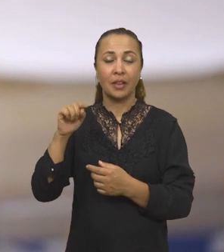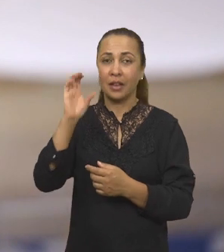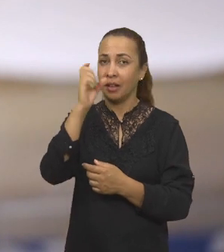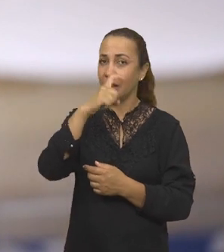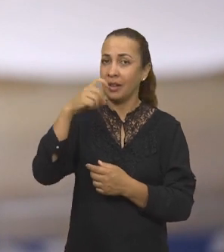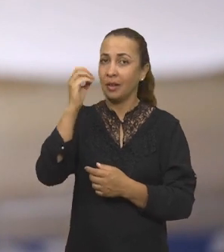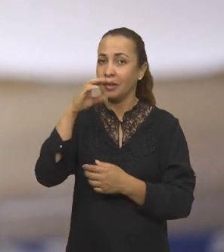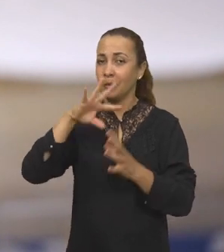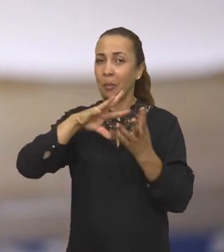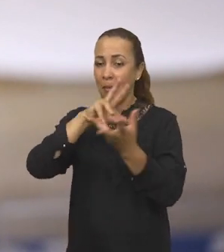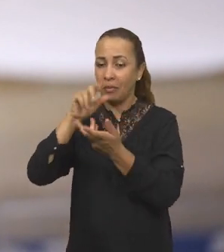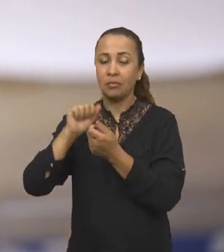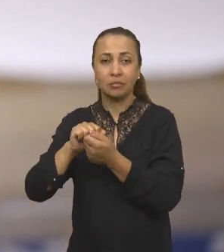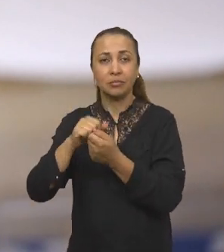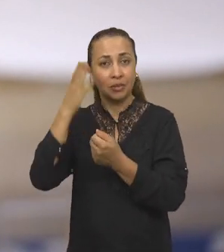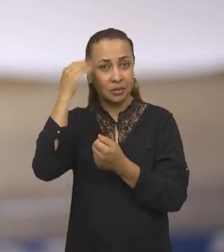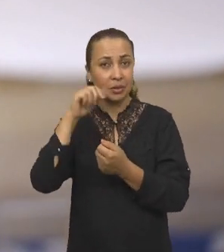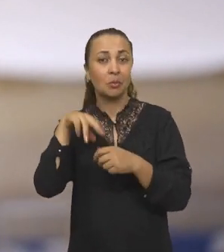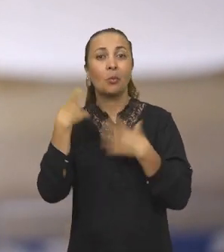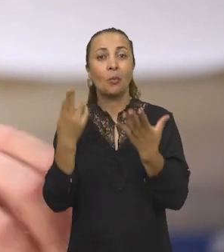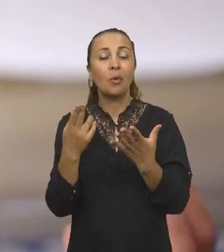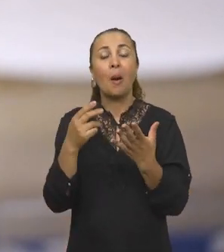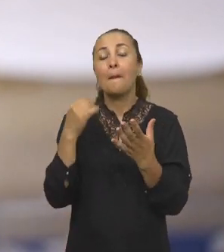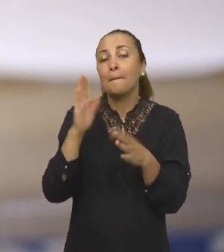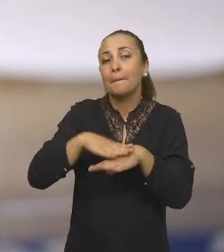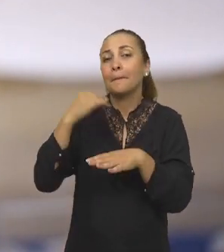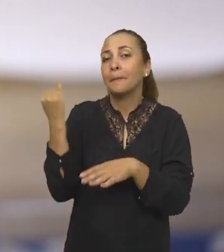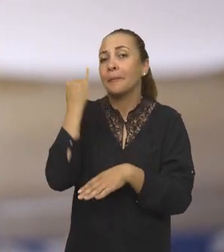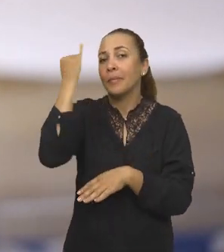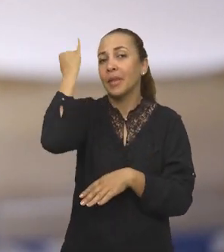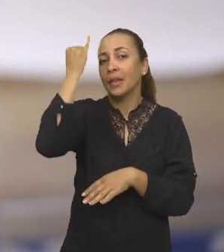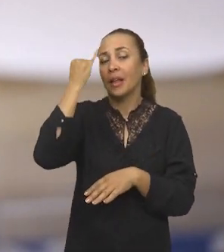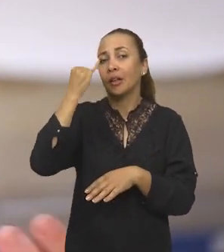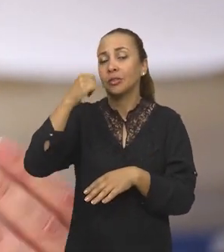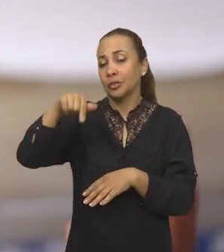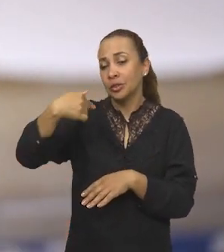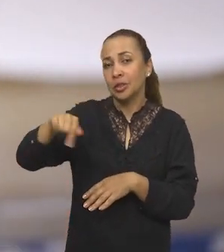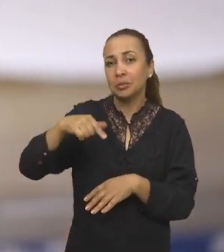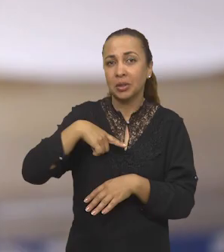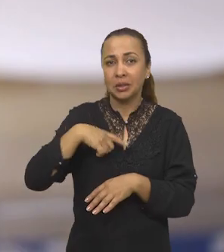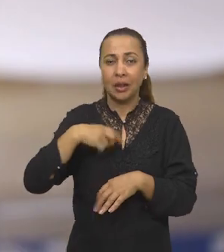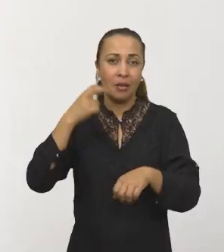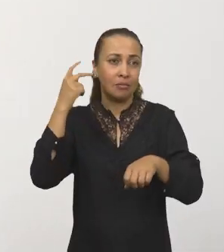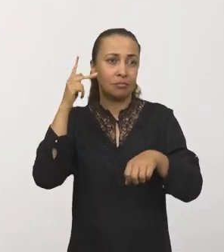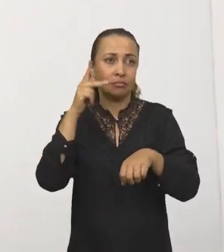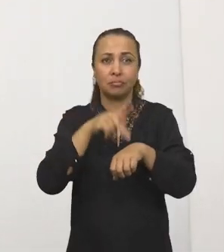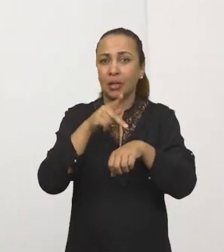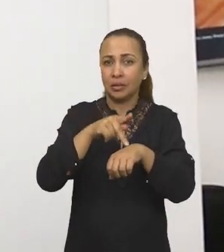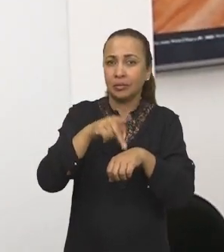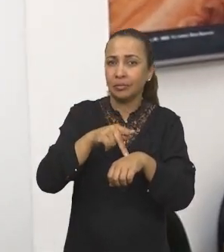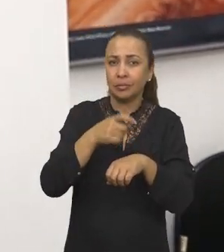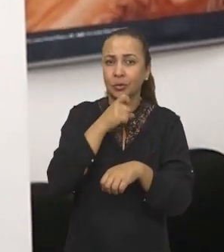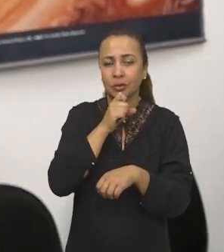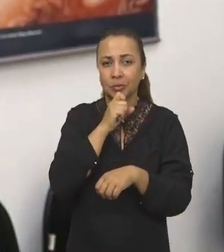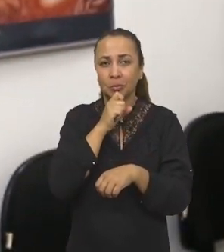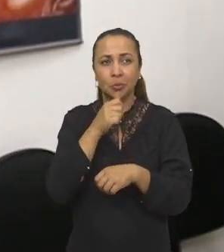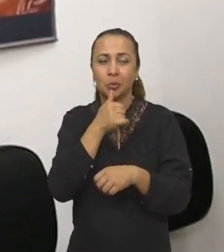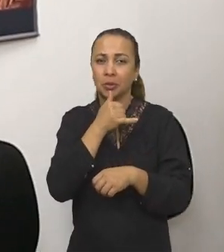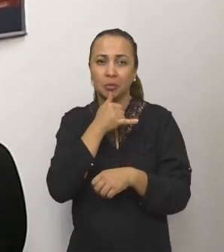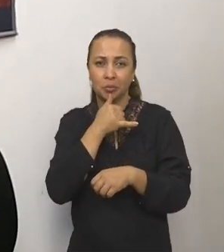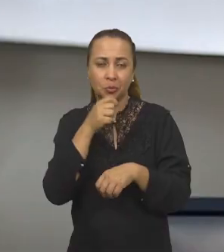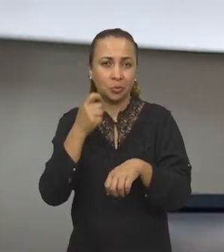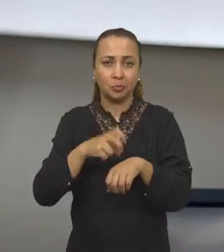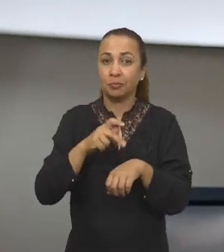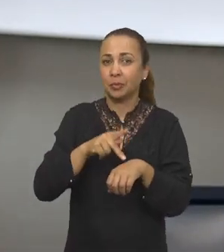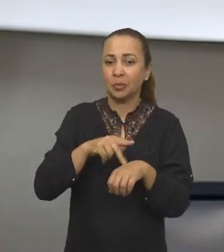exoplaneta, a gente consegue inferir quais são os principais componentes que tem naquele planeta, se ele for rochoso. Por exemplo, a gente consegue dizer